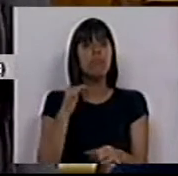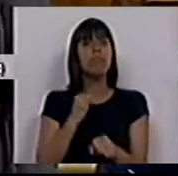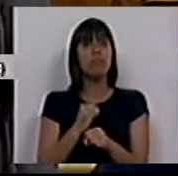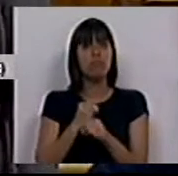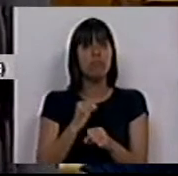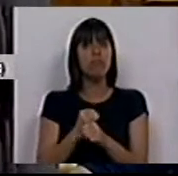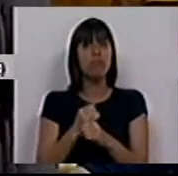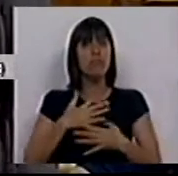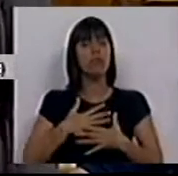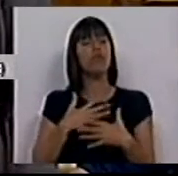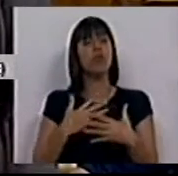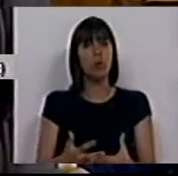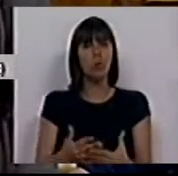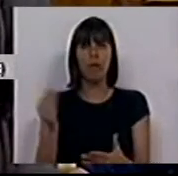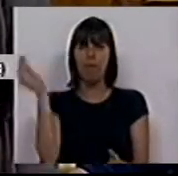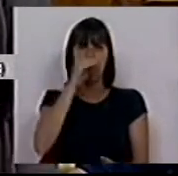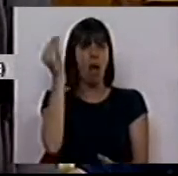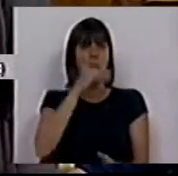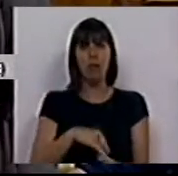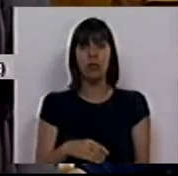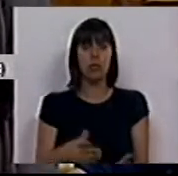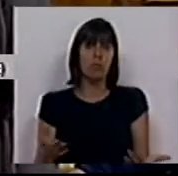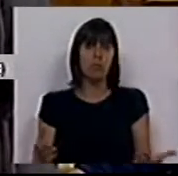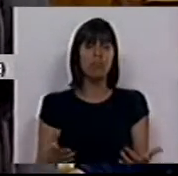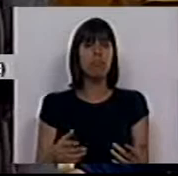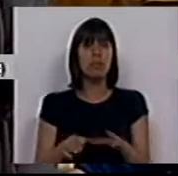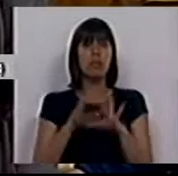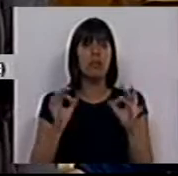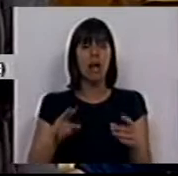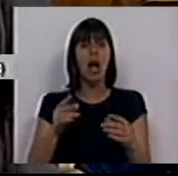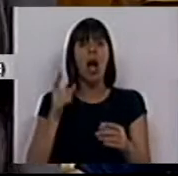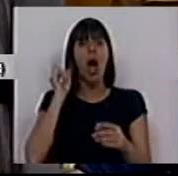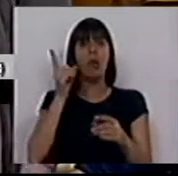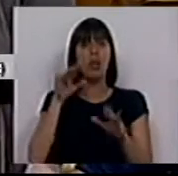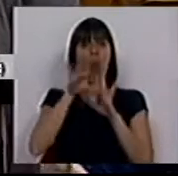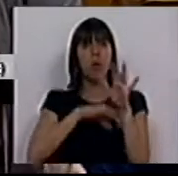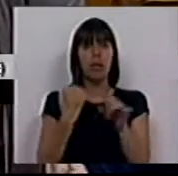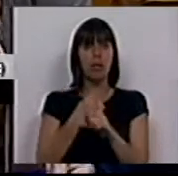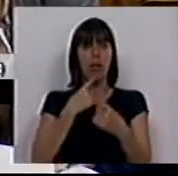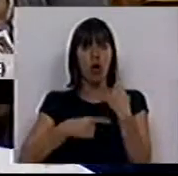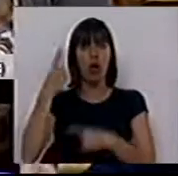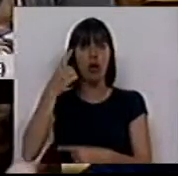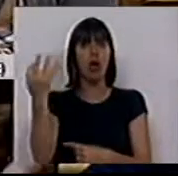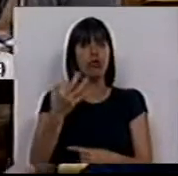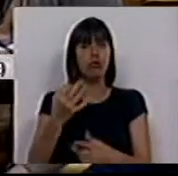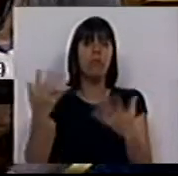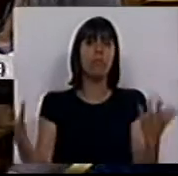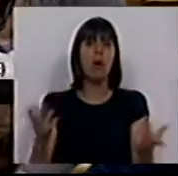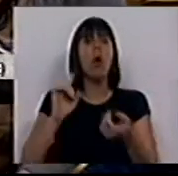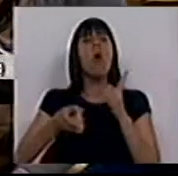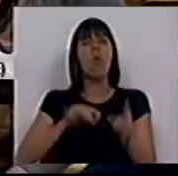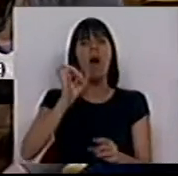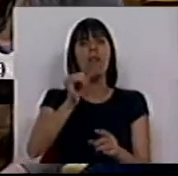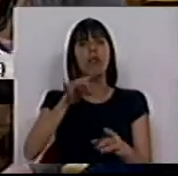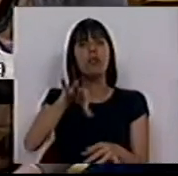trabalho voluntário falso, como bem a Autoridade para as Condições de Trabalho tem denunciado. E, por isso, qual